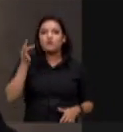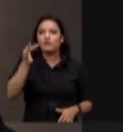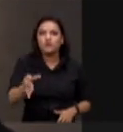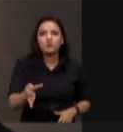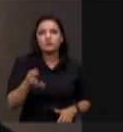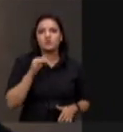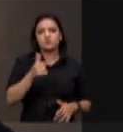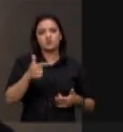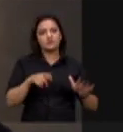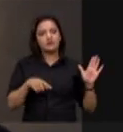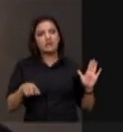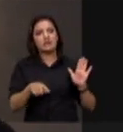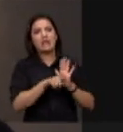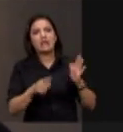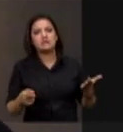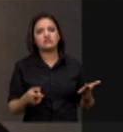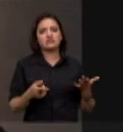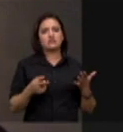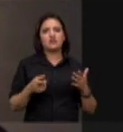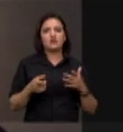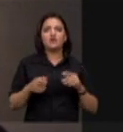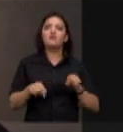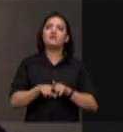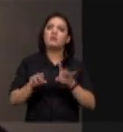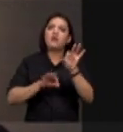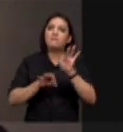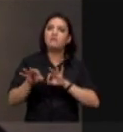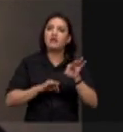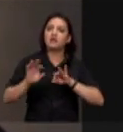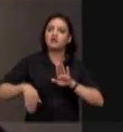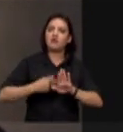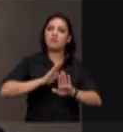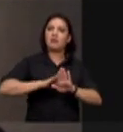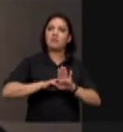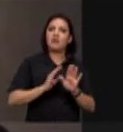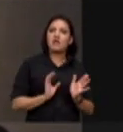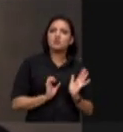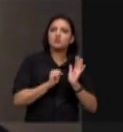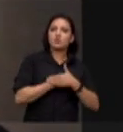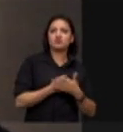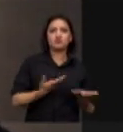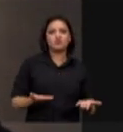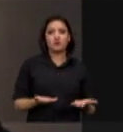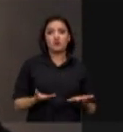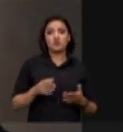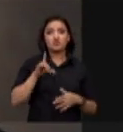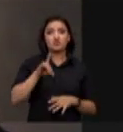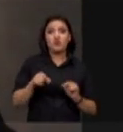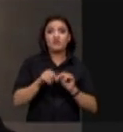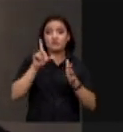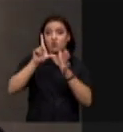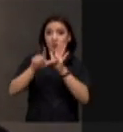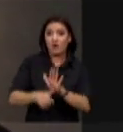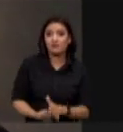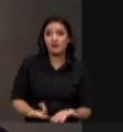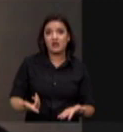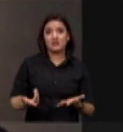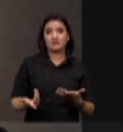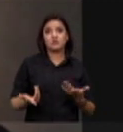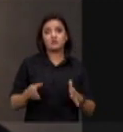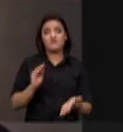na polêmica pré-planejada, nas cortinas de fumaça e nas realidades paralelas. Isso só remete ao atraso e à